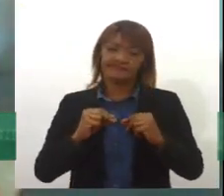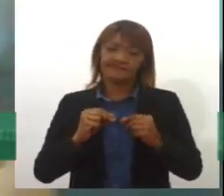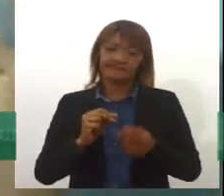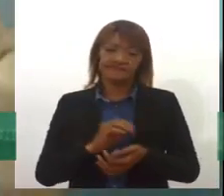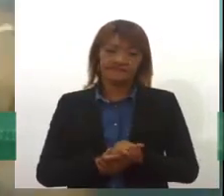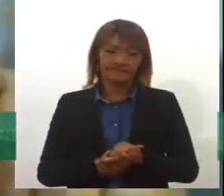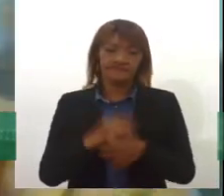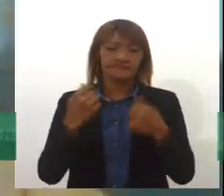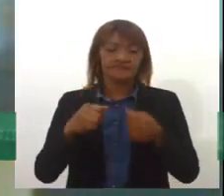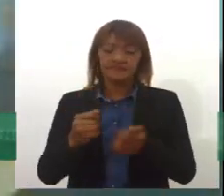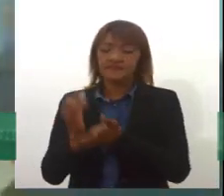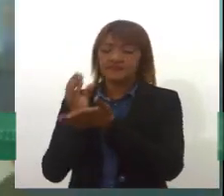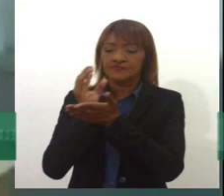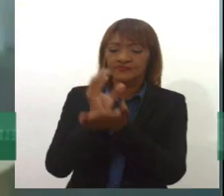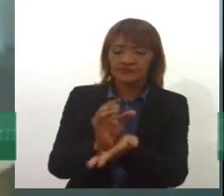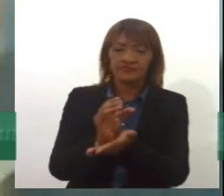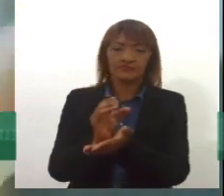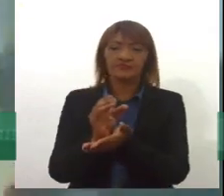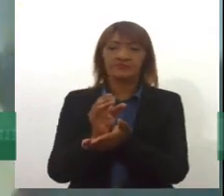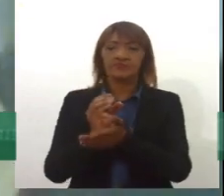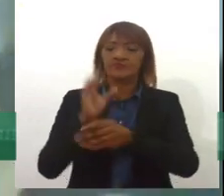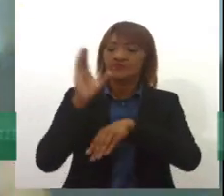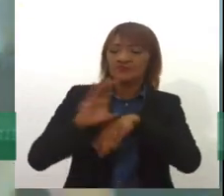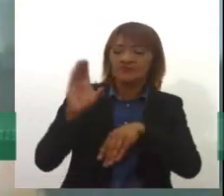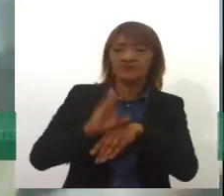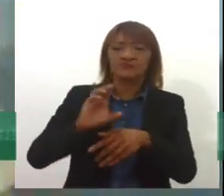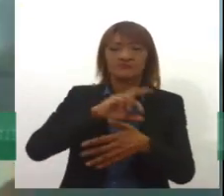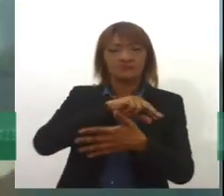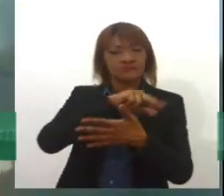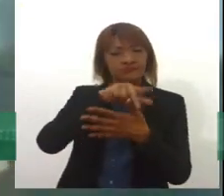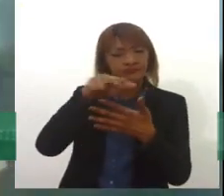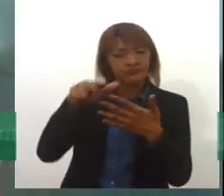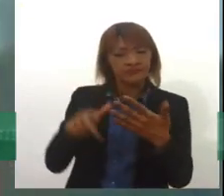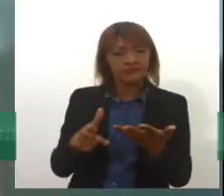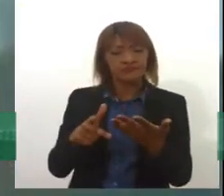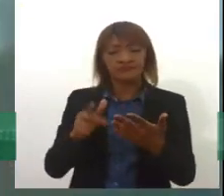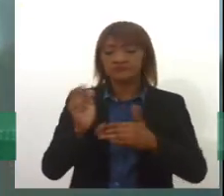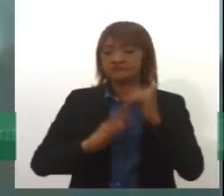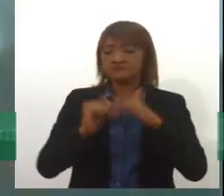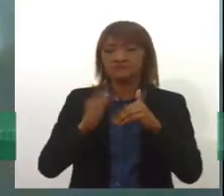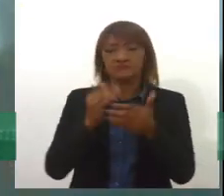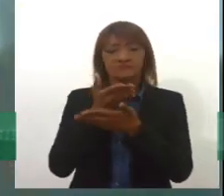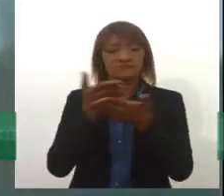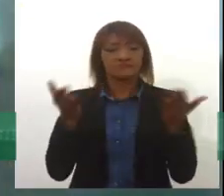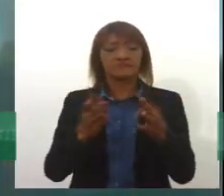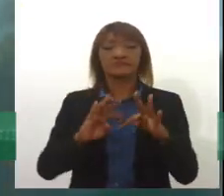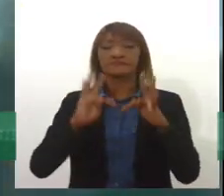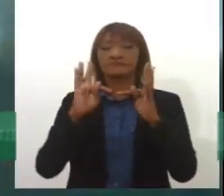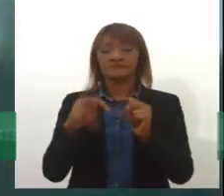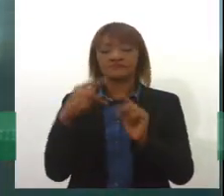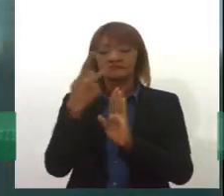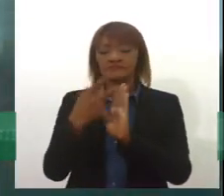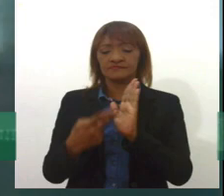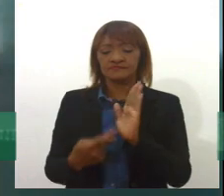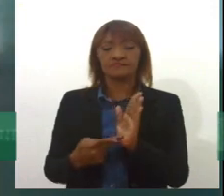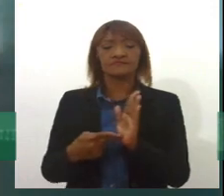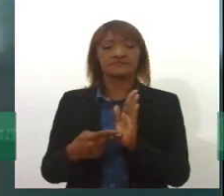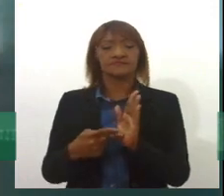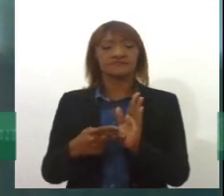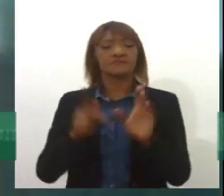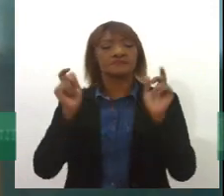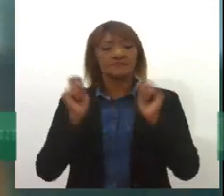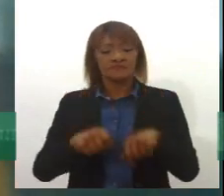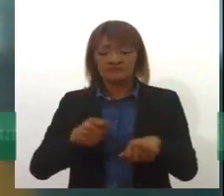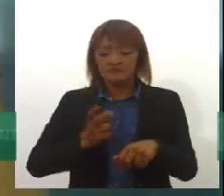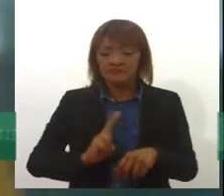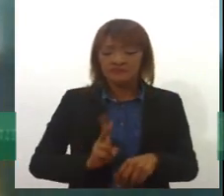com investimentos, com capacitações. E aí, eu penso que todos os projetos que têm relação com a manutenção de